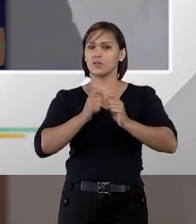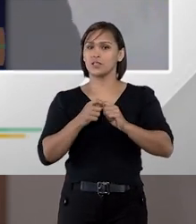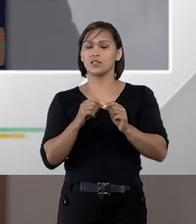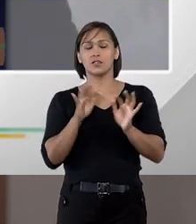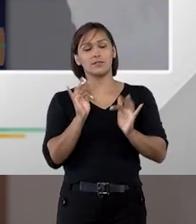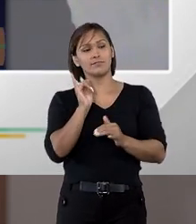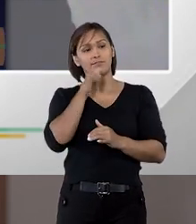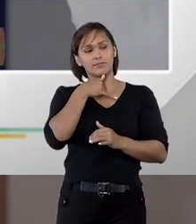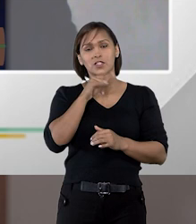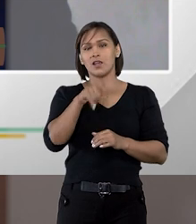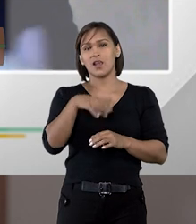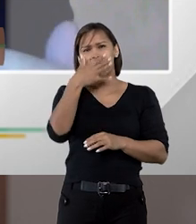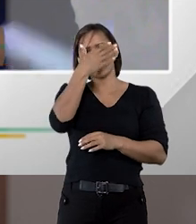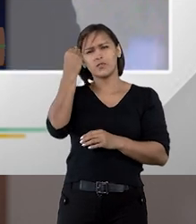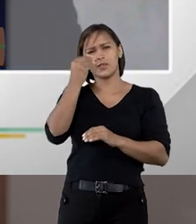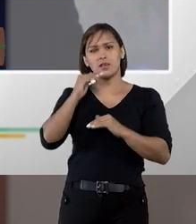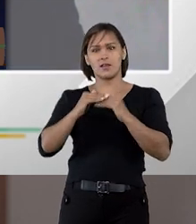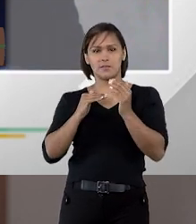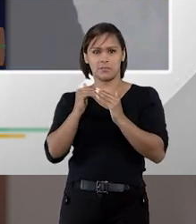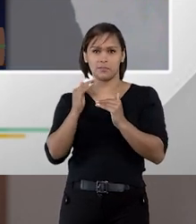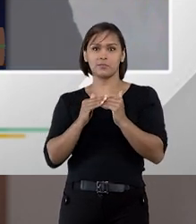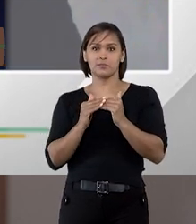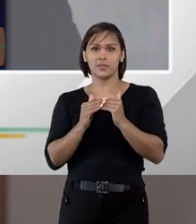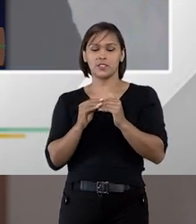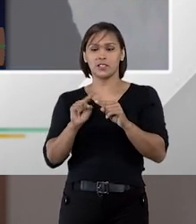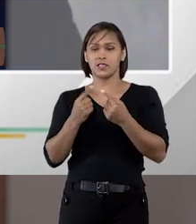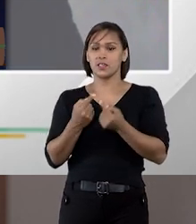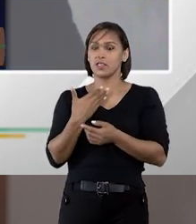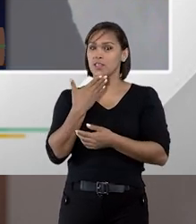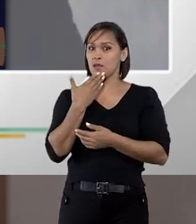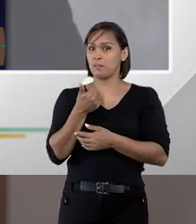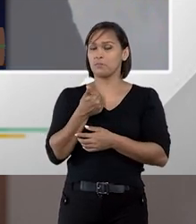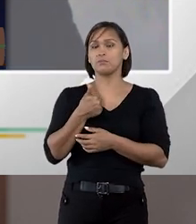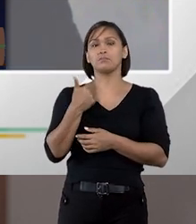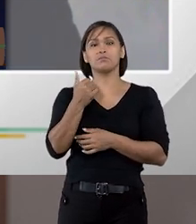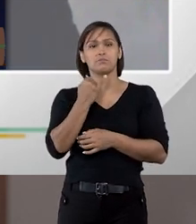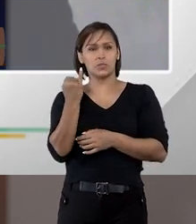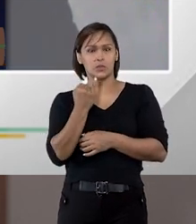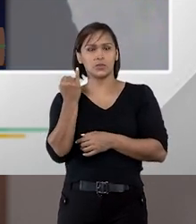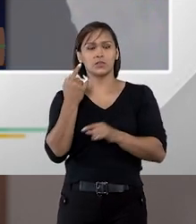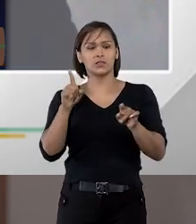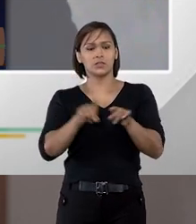administrativa, infelizmente, ela era muito esquecida na prática. Então, me parece importante